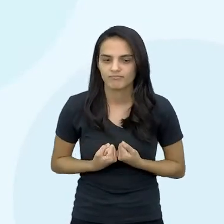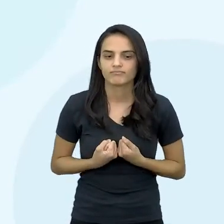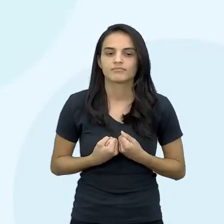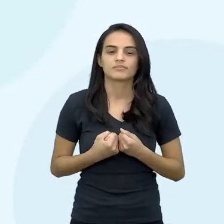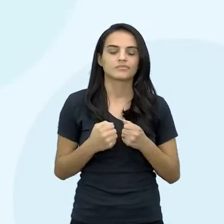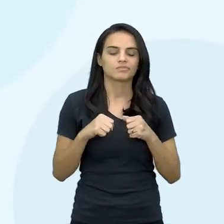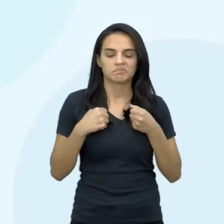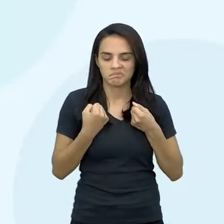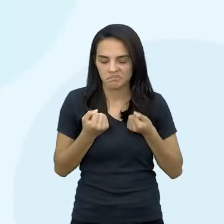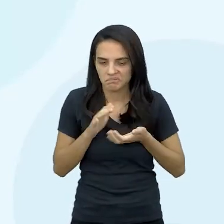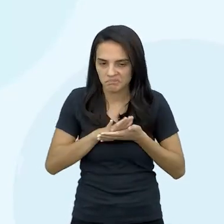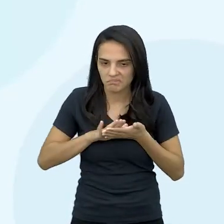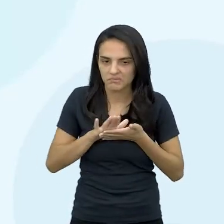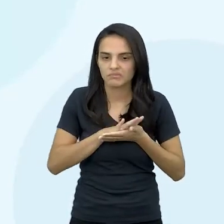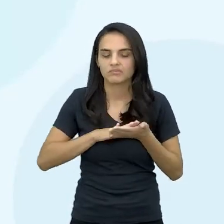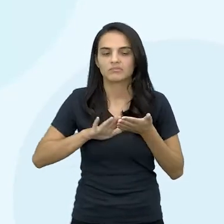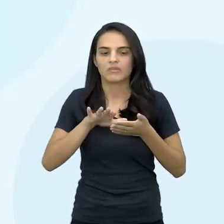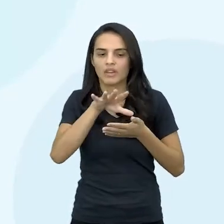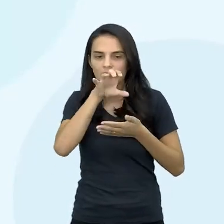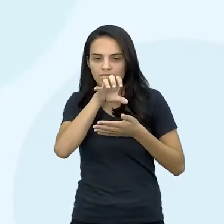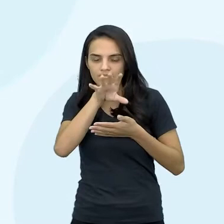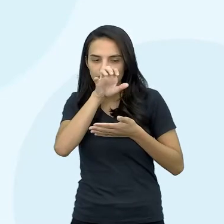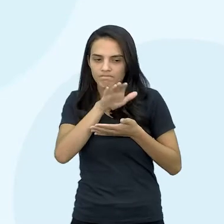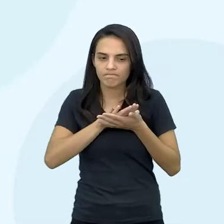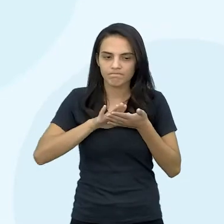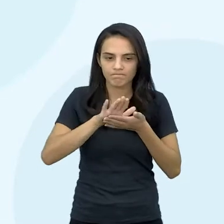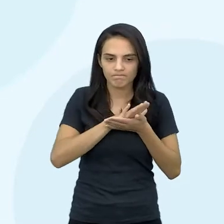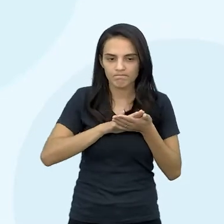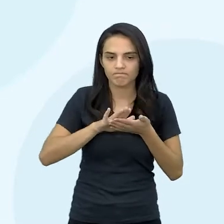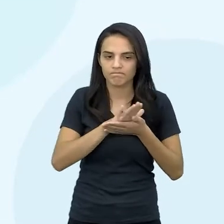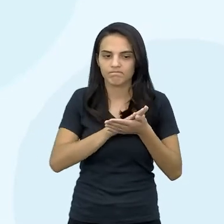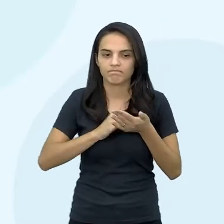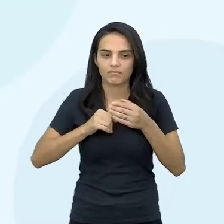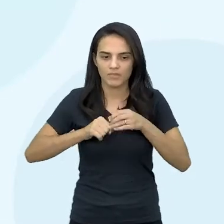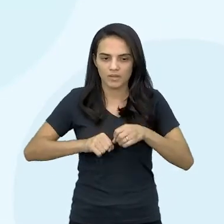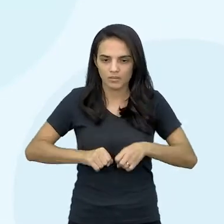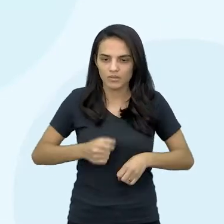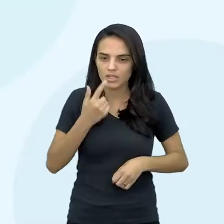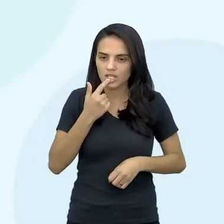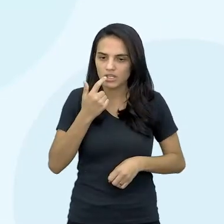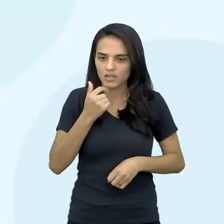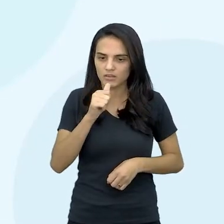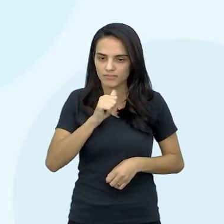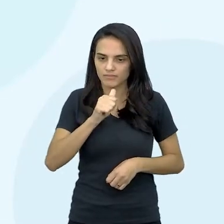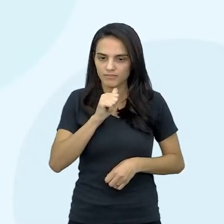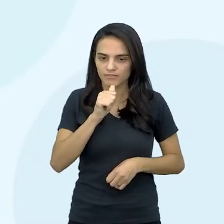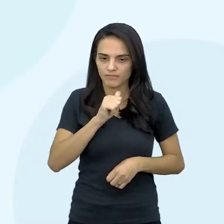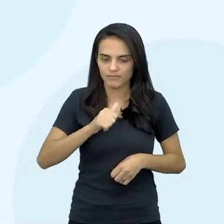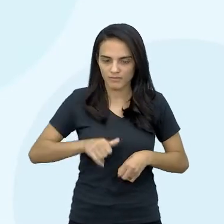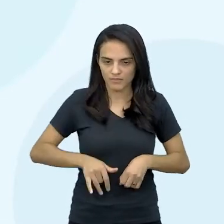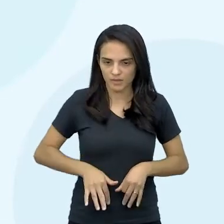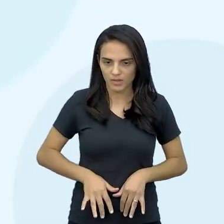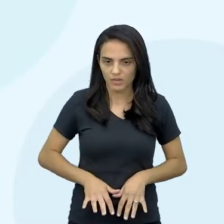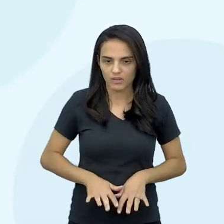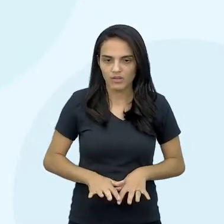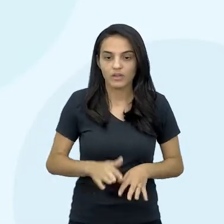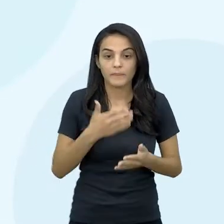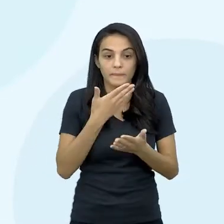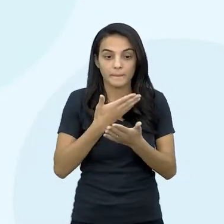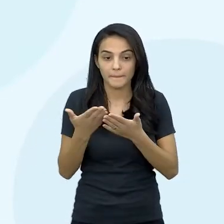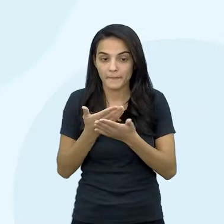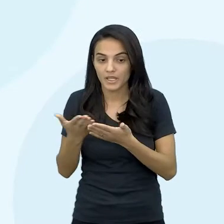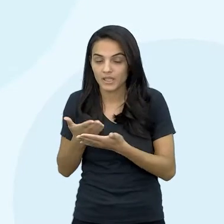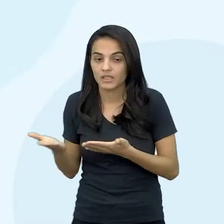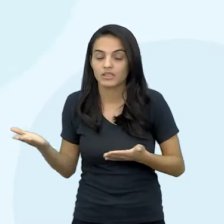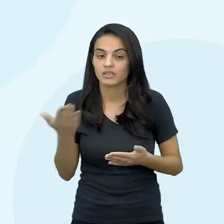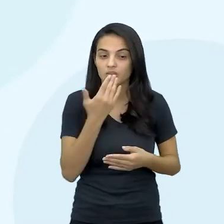esforço, falta de ar, fluxo menstrual intenso, perda de cor nas mucosas, né, então,